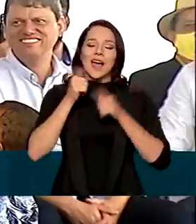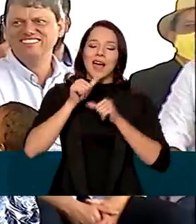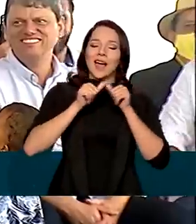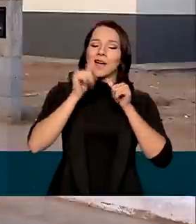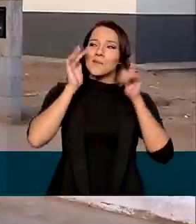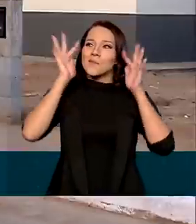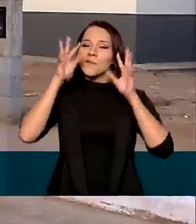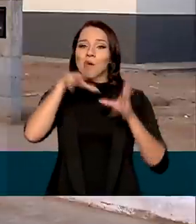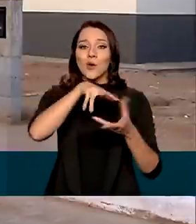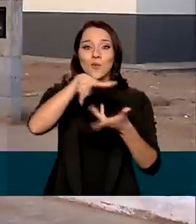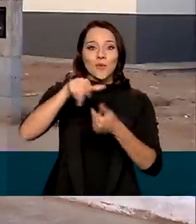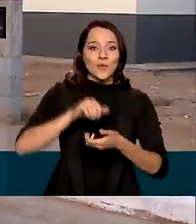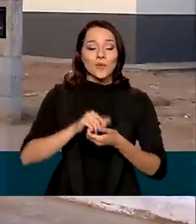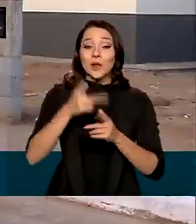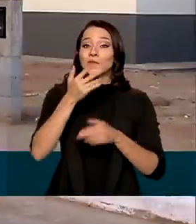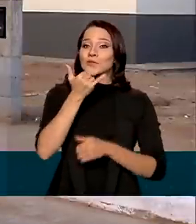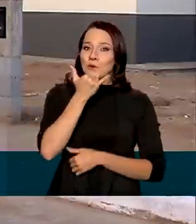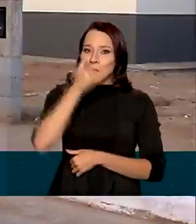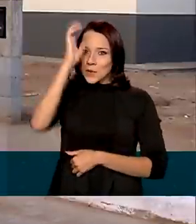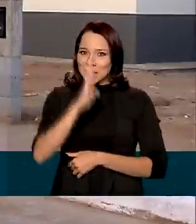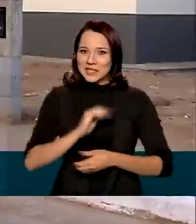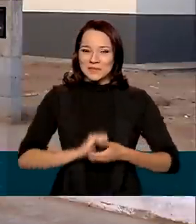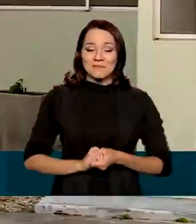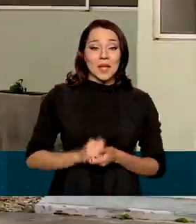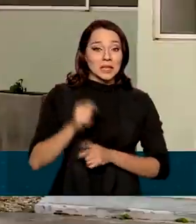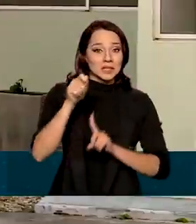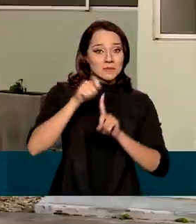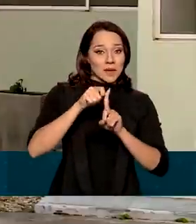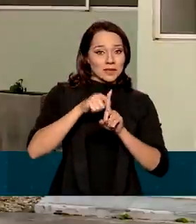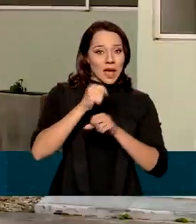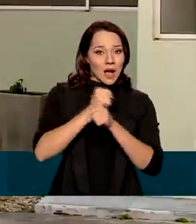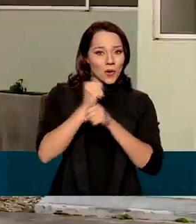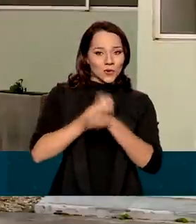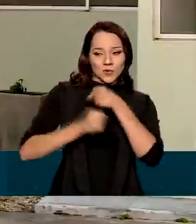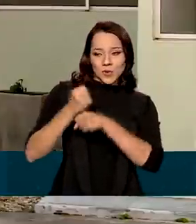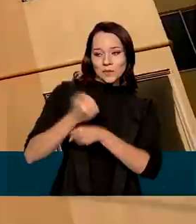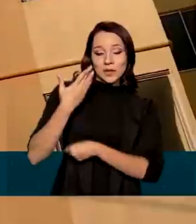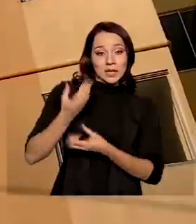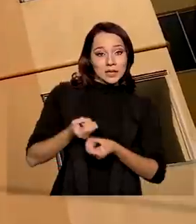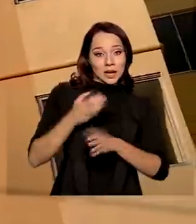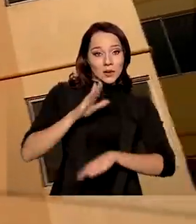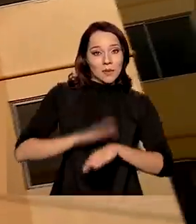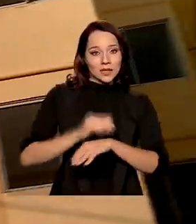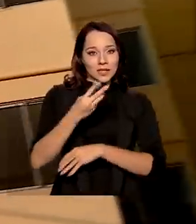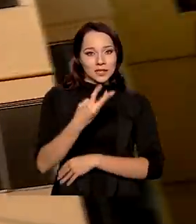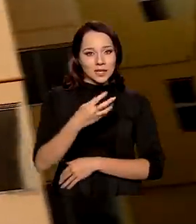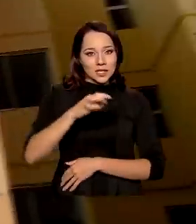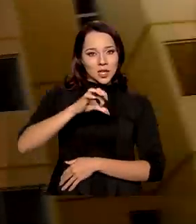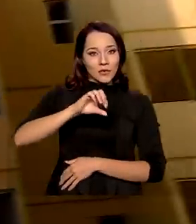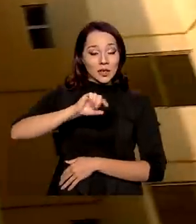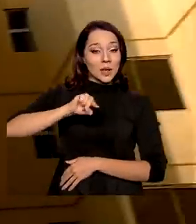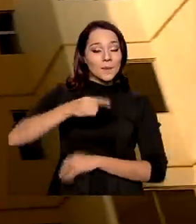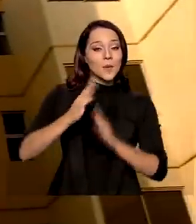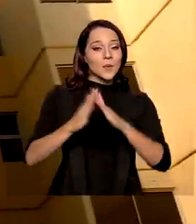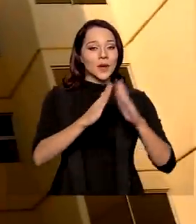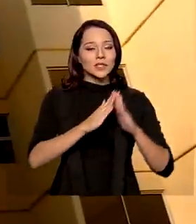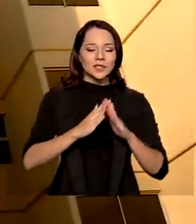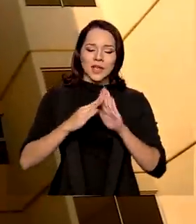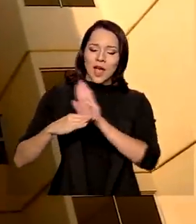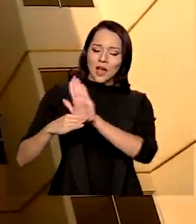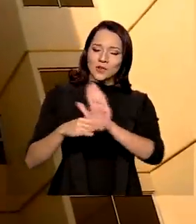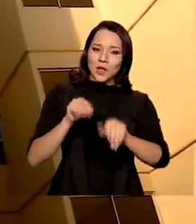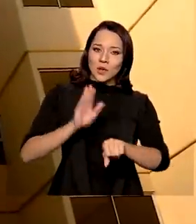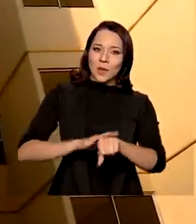pelo país. Desde agosto do ano passado, foram entregues mais de 390 mil moradias, beneficiando